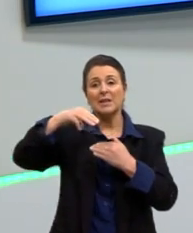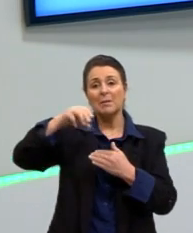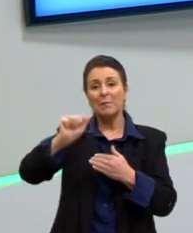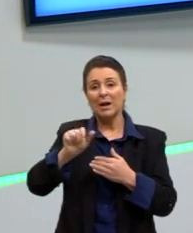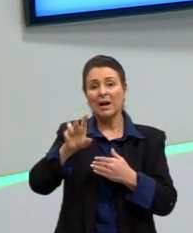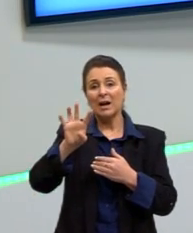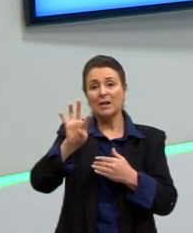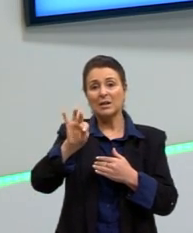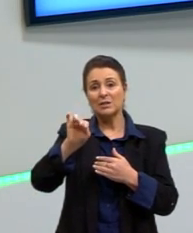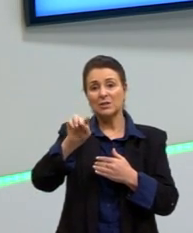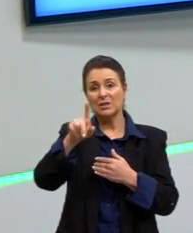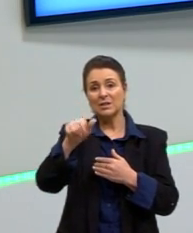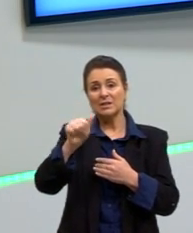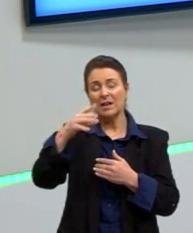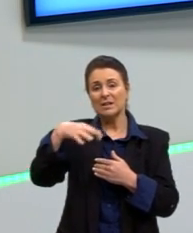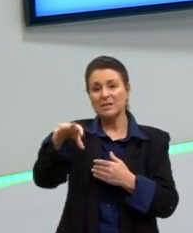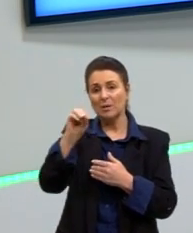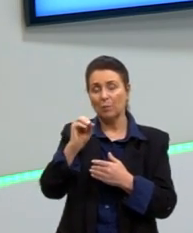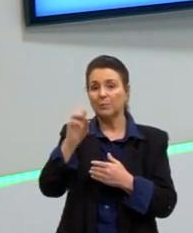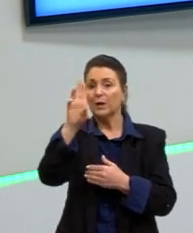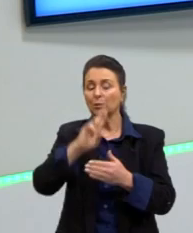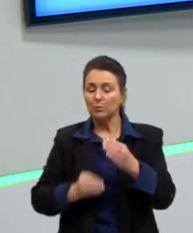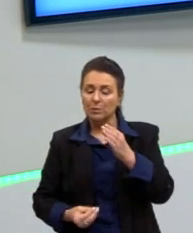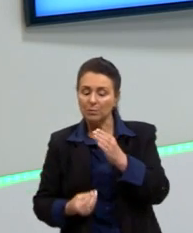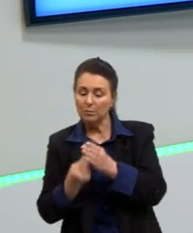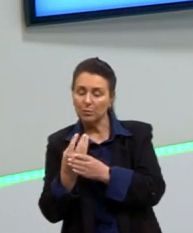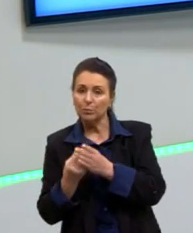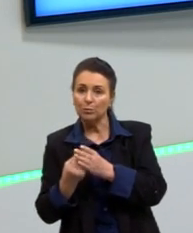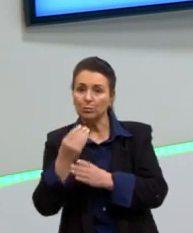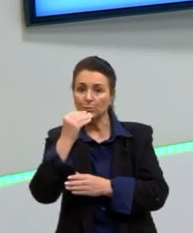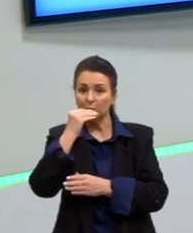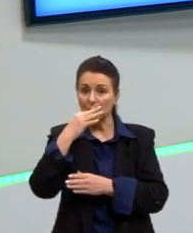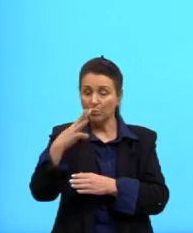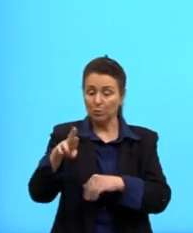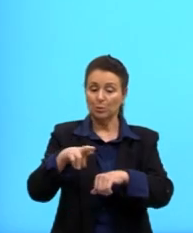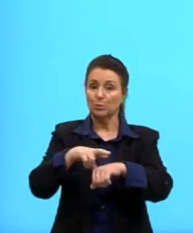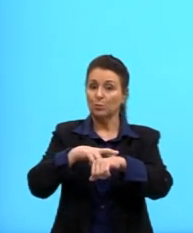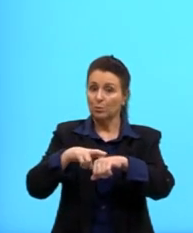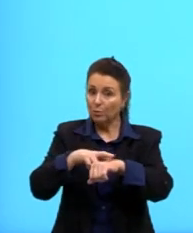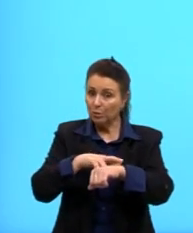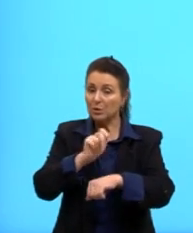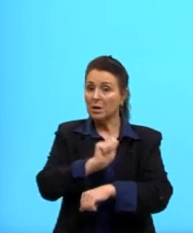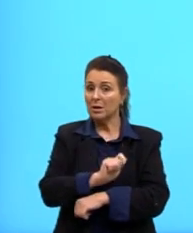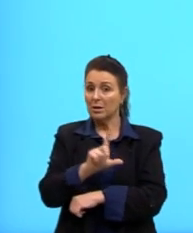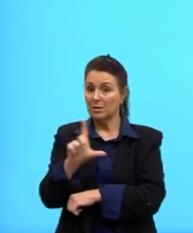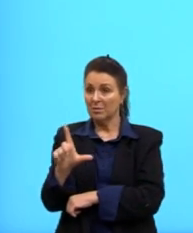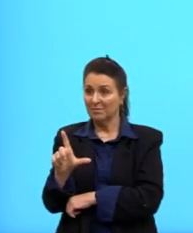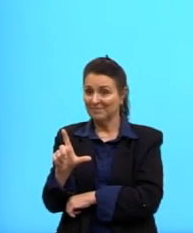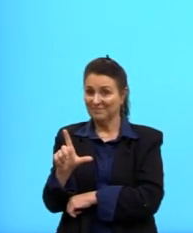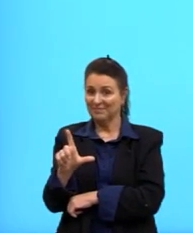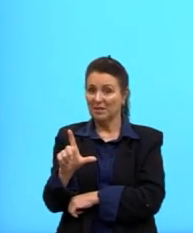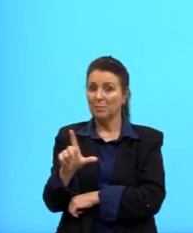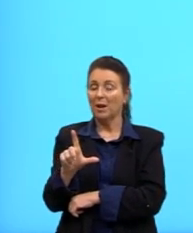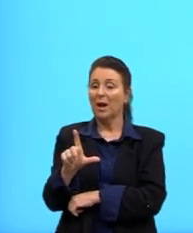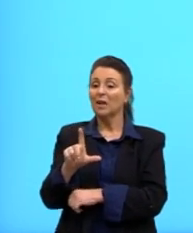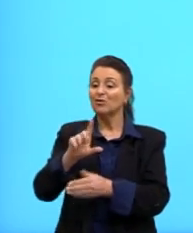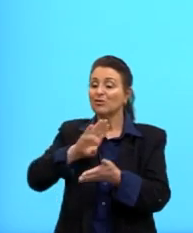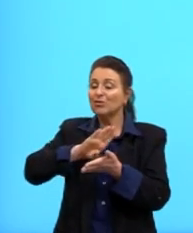usa, então, produtos que são geralmente das cores roxa e azul. Para remover,